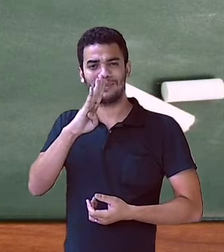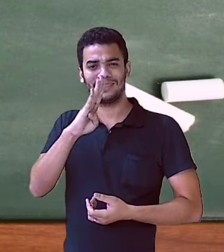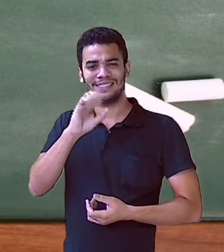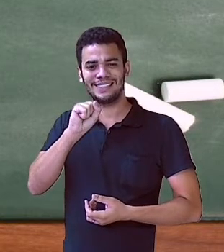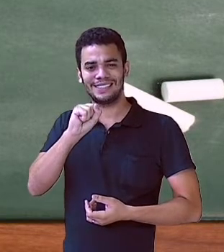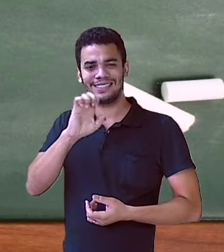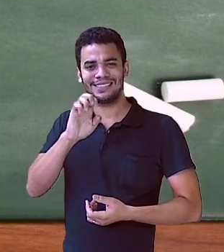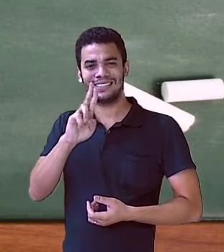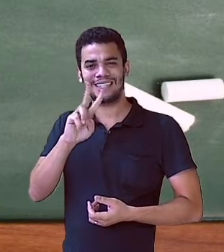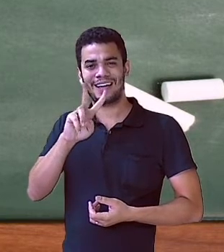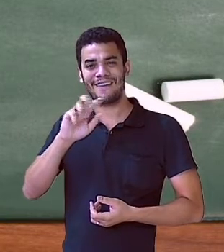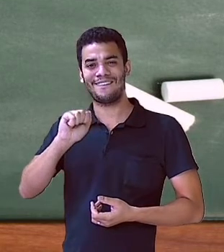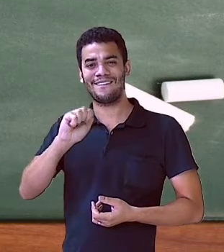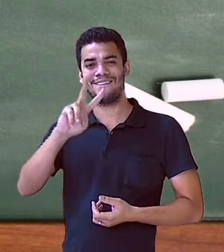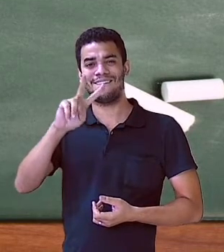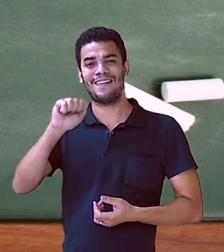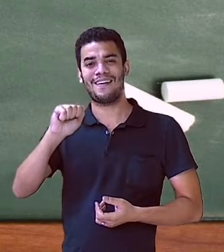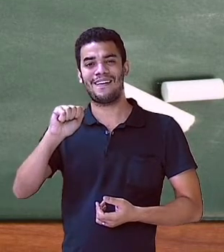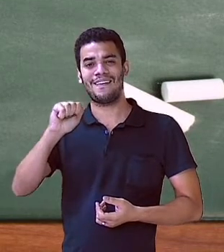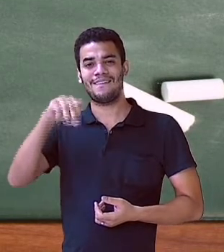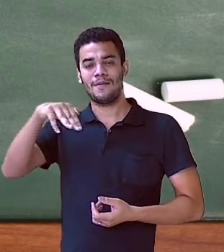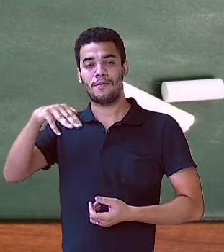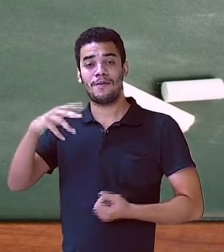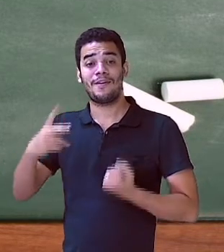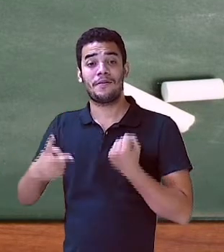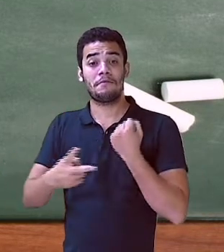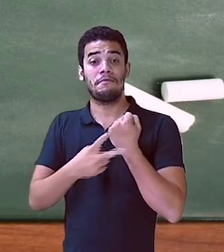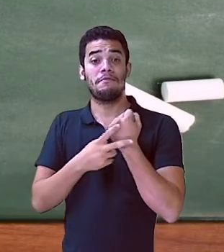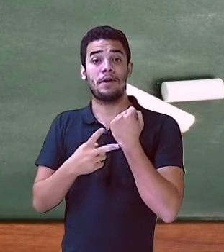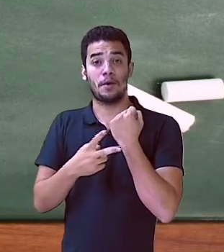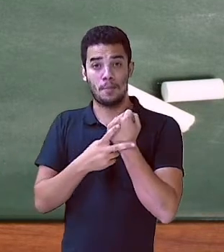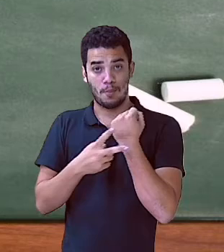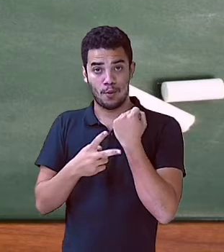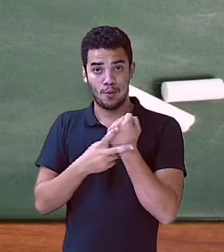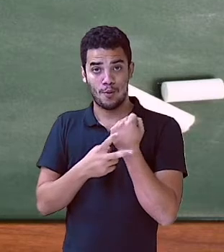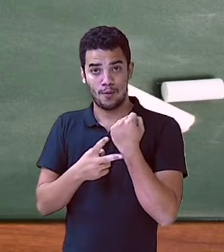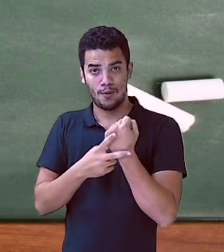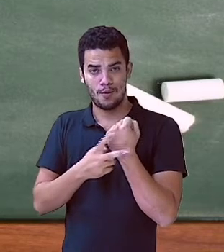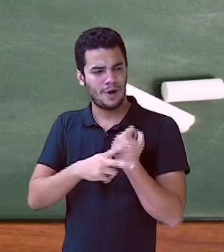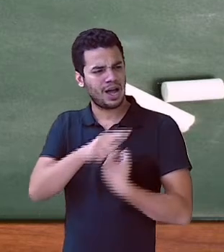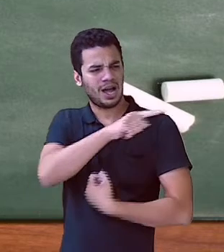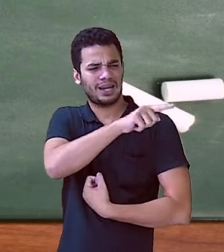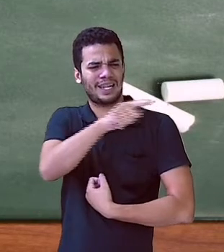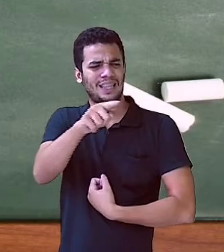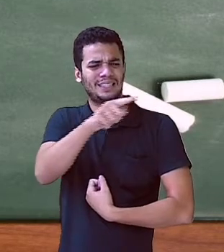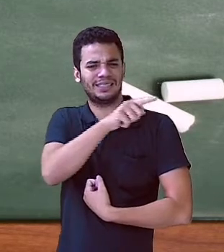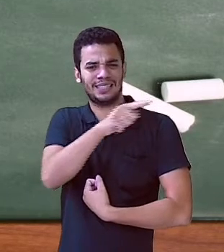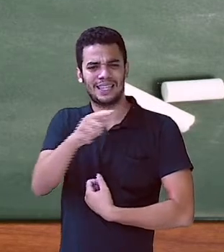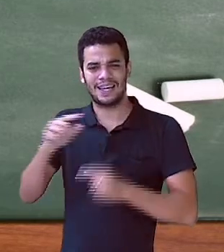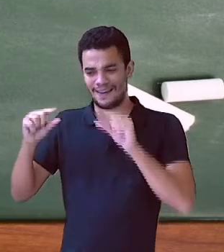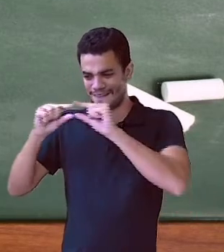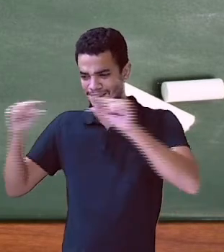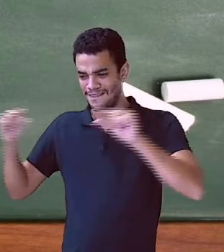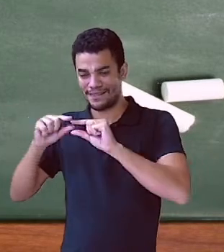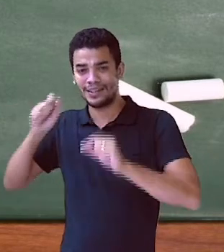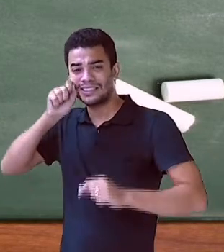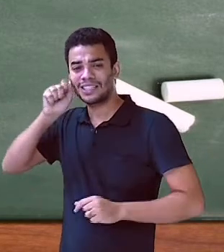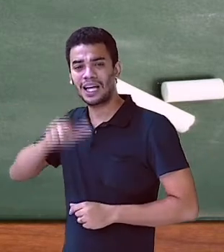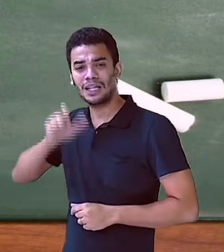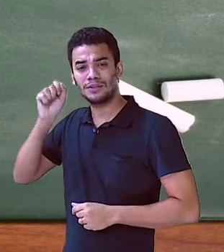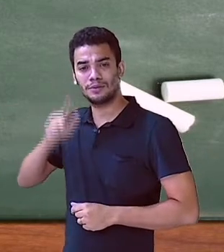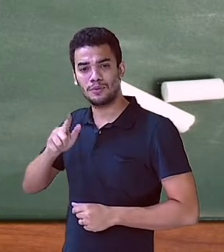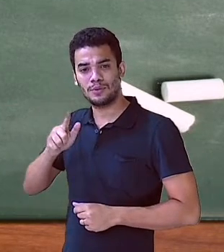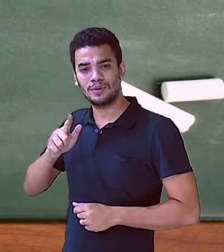é mesmo? Isso. Então, essa característica aí, ela voltou lá para o sentido dos alunos, do sujeito. Portanto,